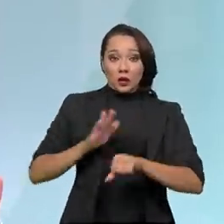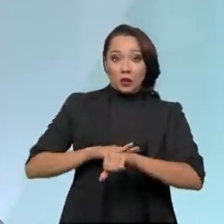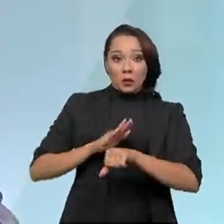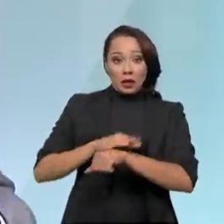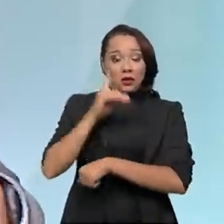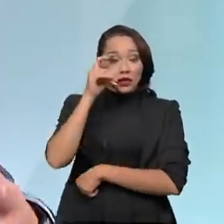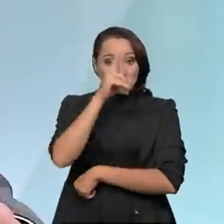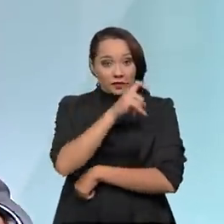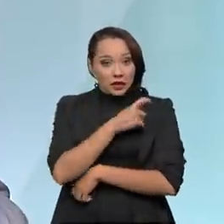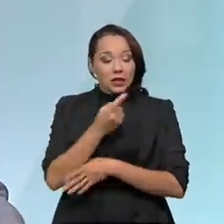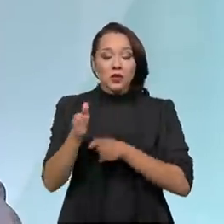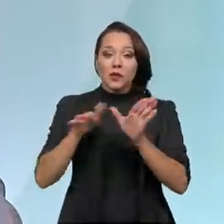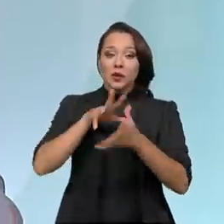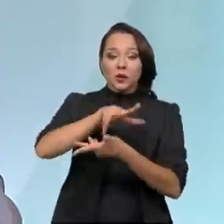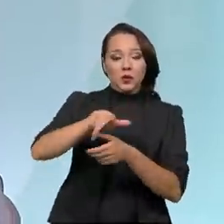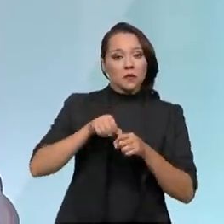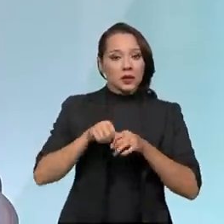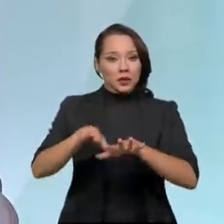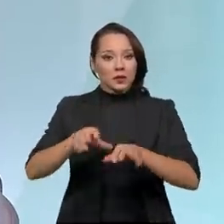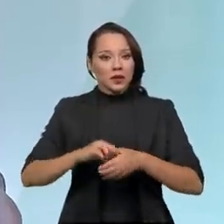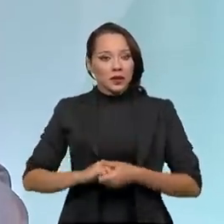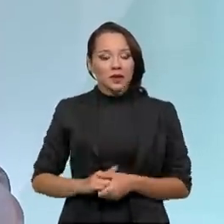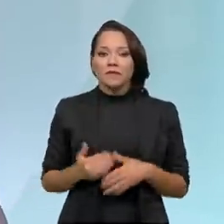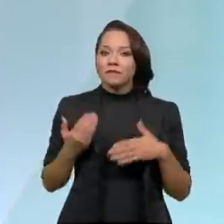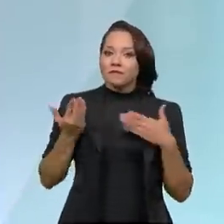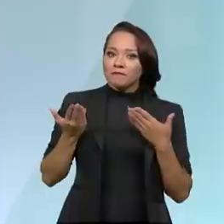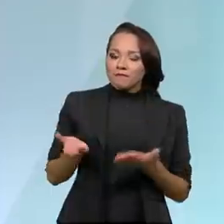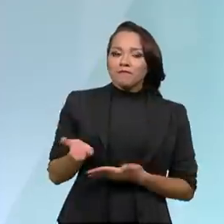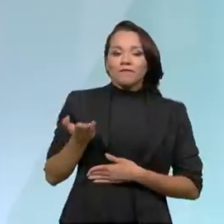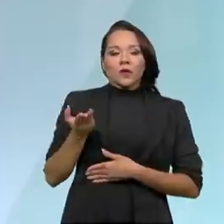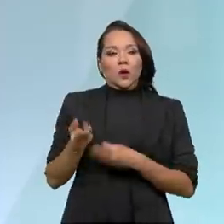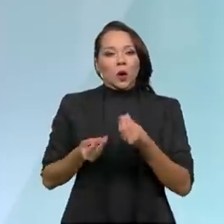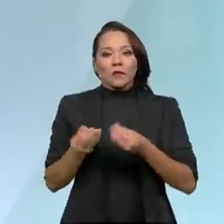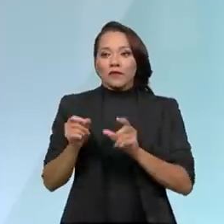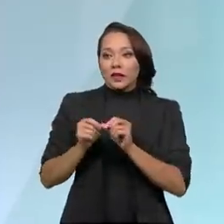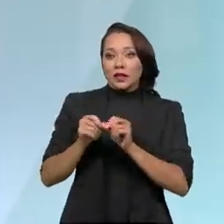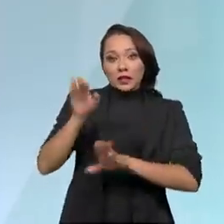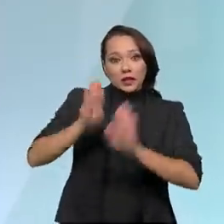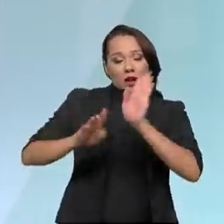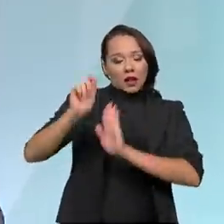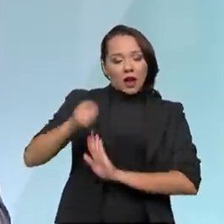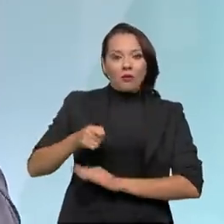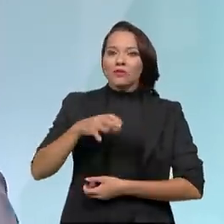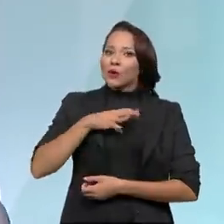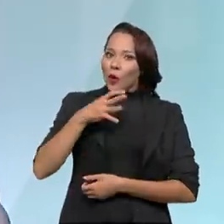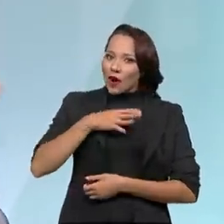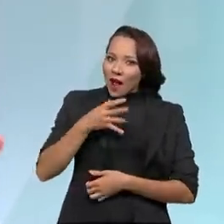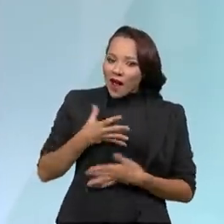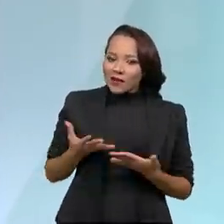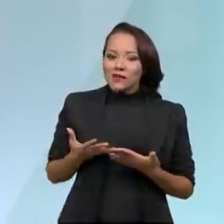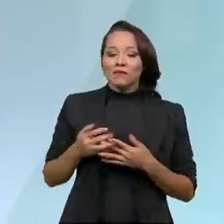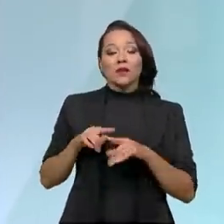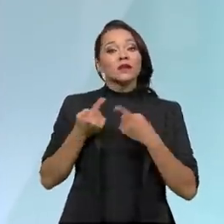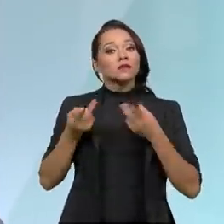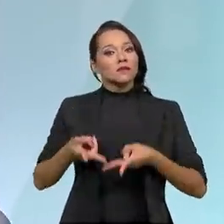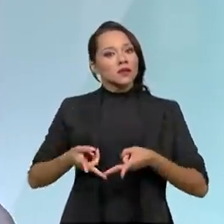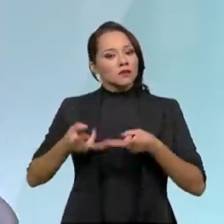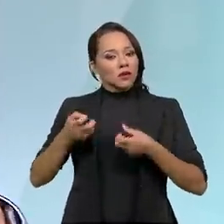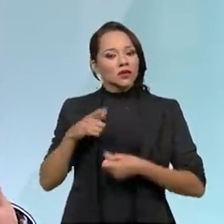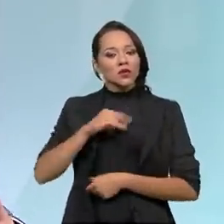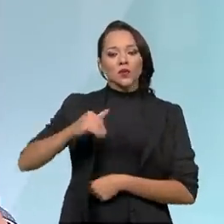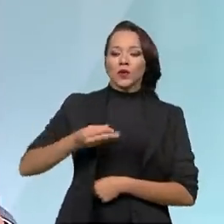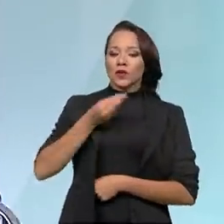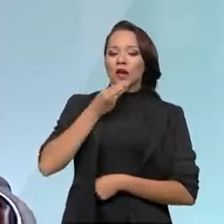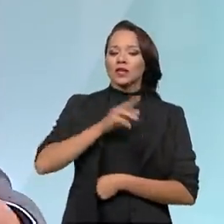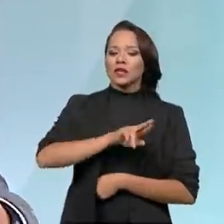difícil de pandemia. Então, a atitude de fazer esses leilões era extremamente ousada. Mas a gente percebeu uma oportunidade,